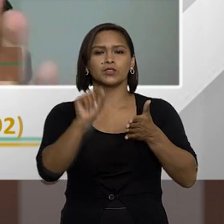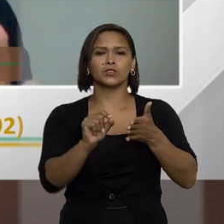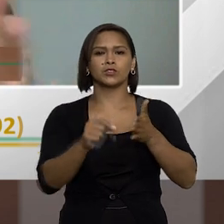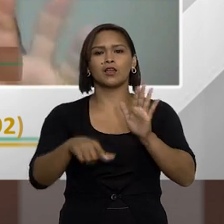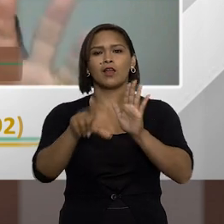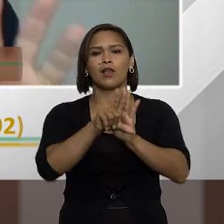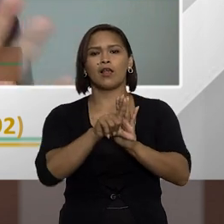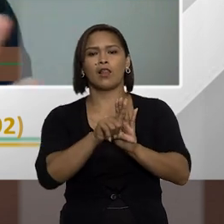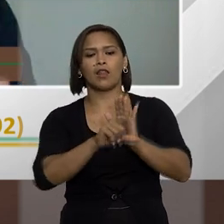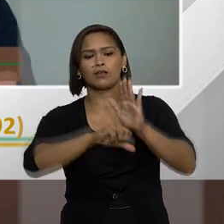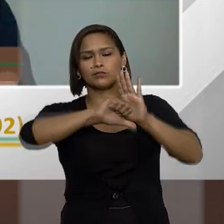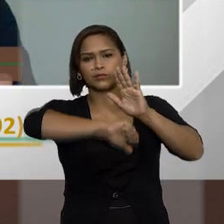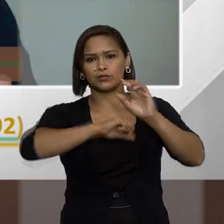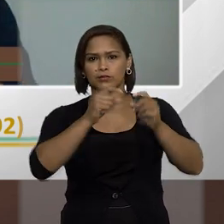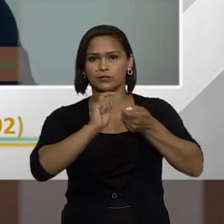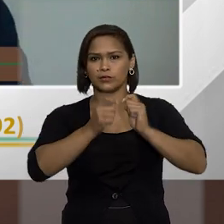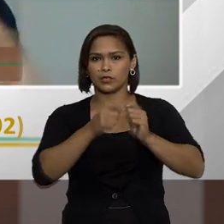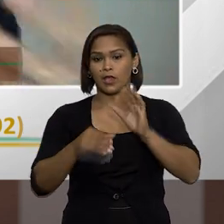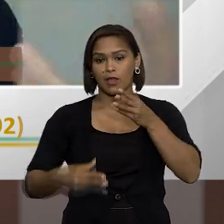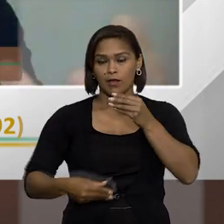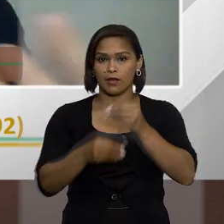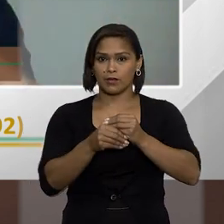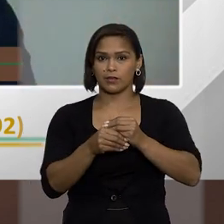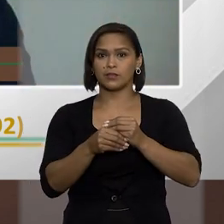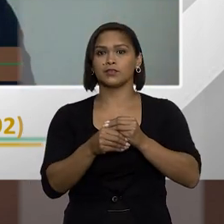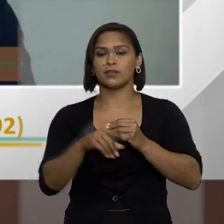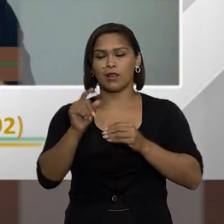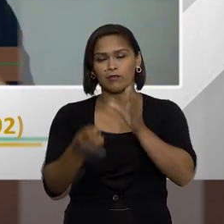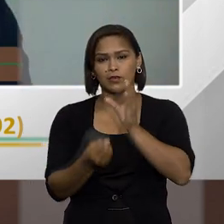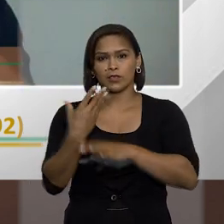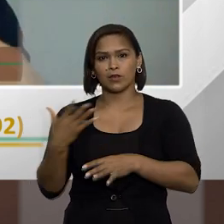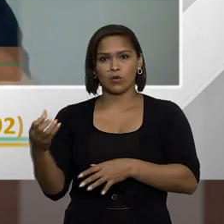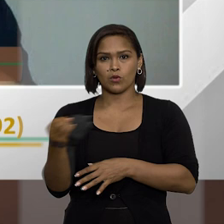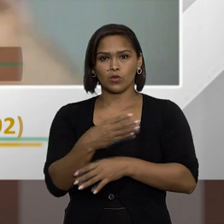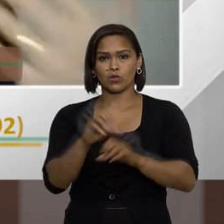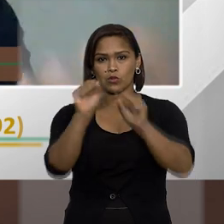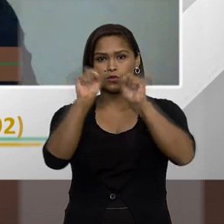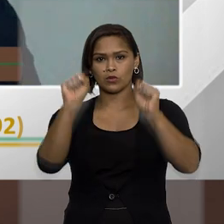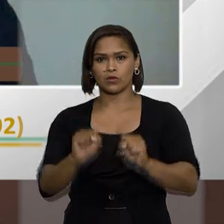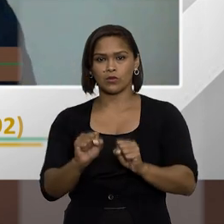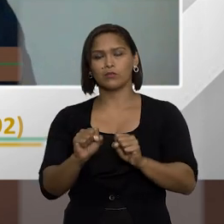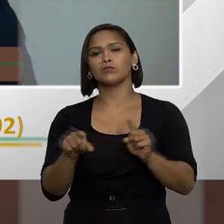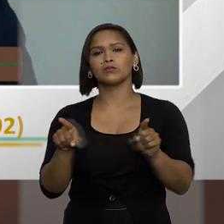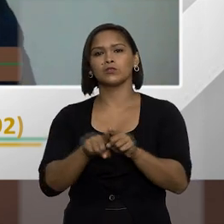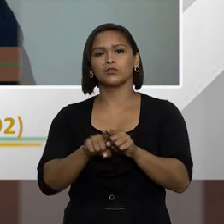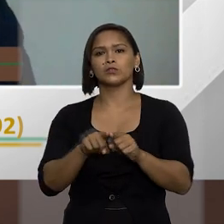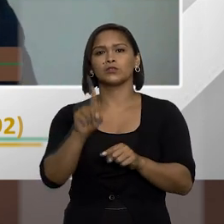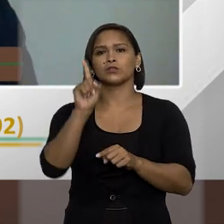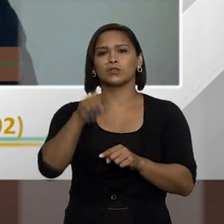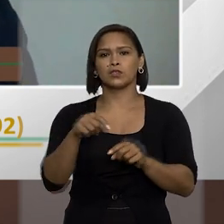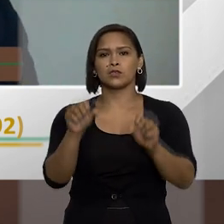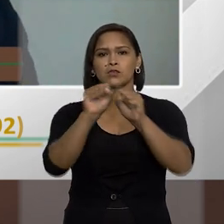de que a lei de improbidade ela vem a crescer, ela vem criar um novo sistema de